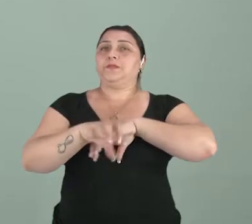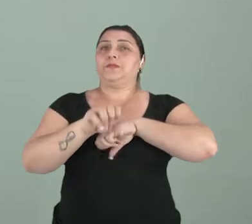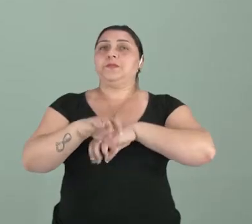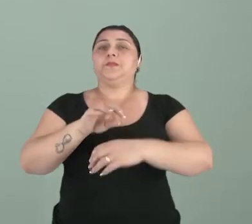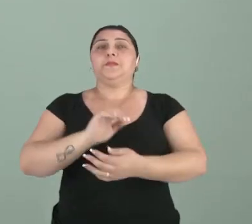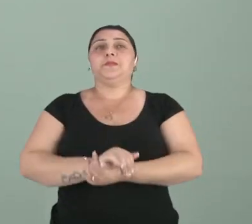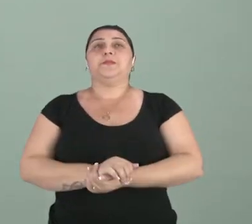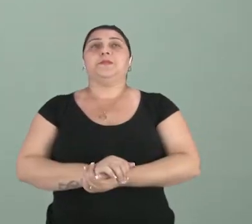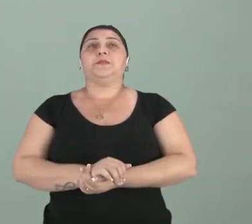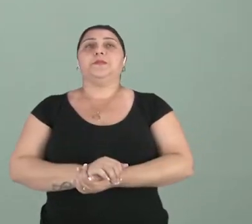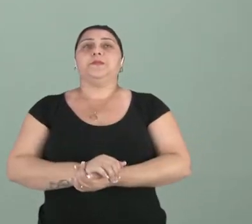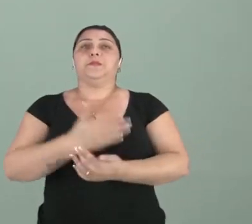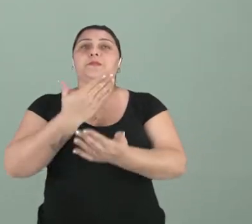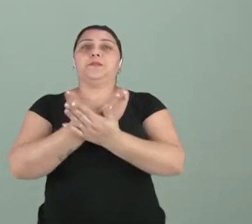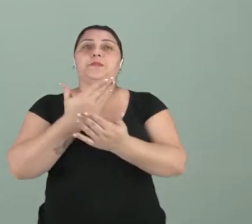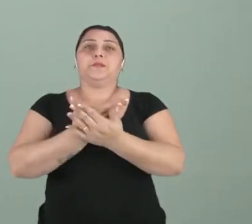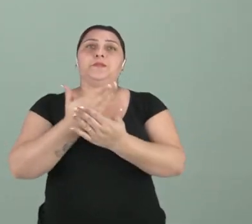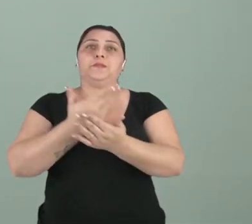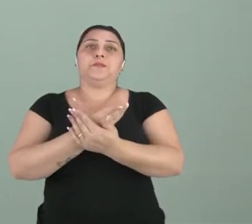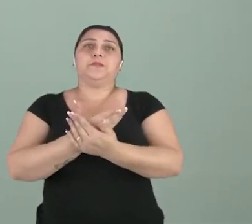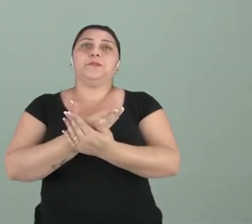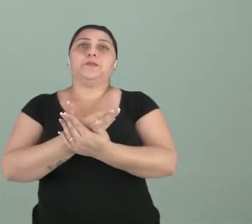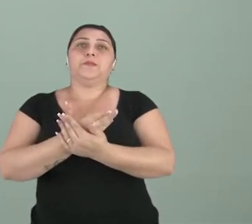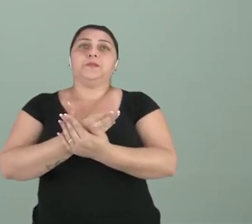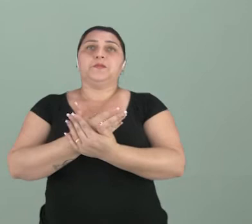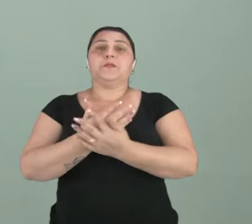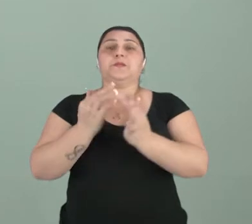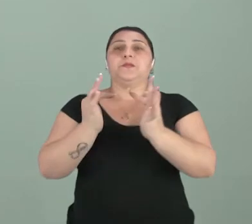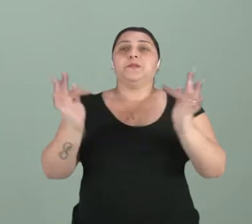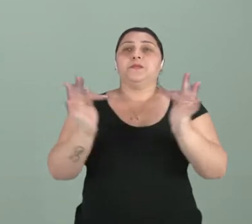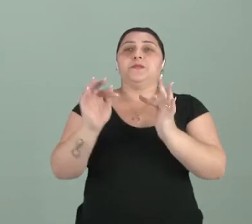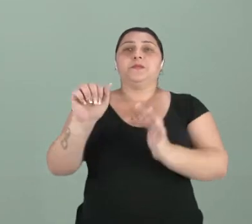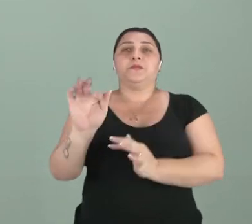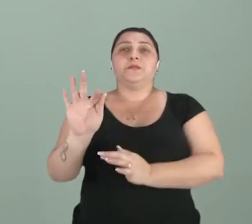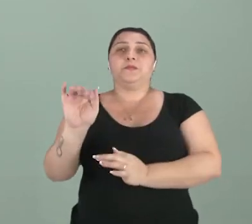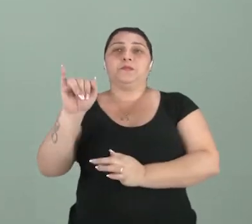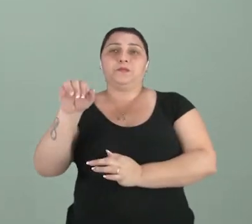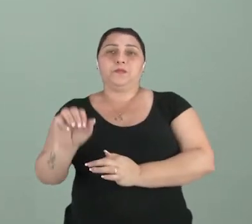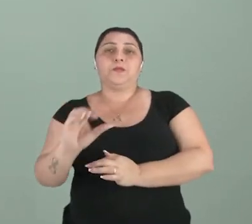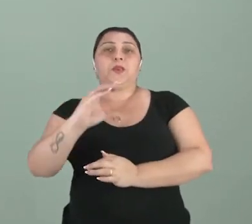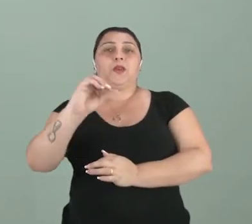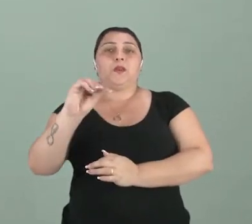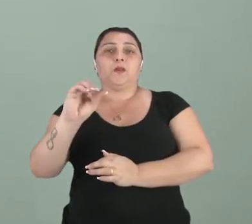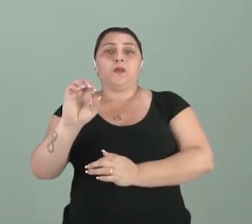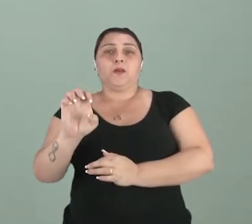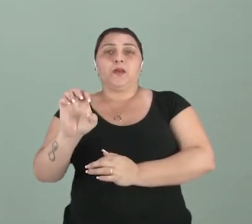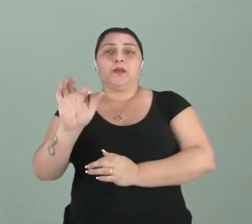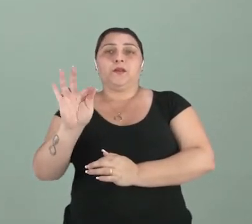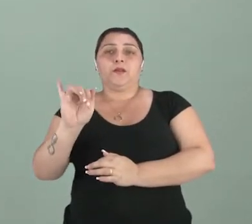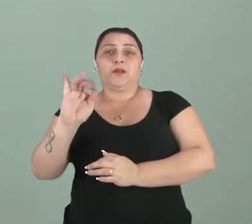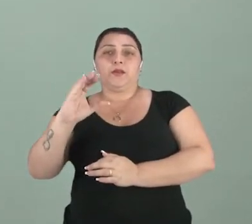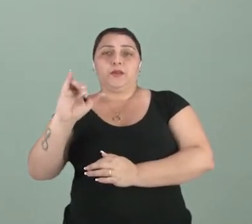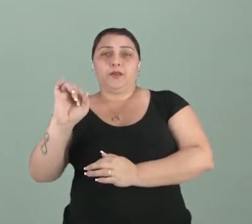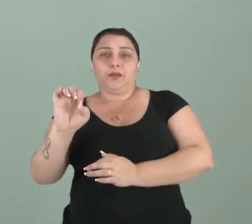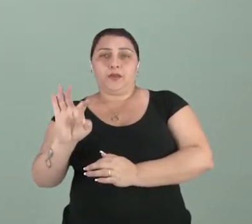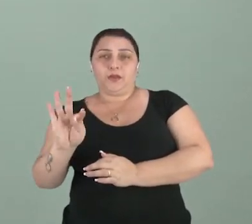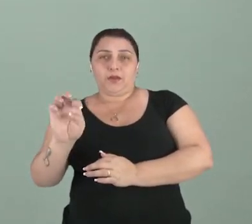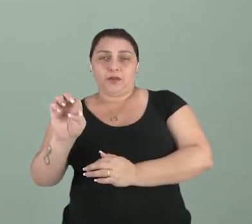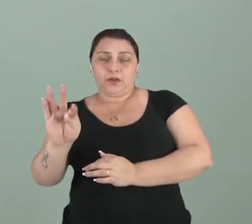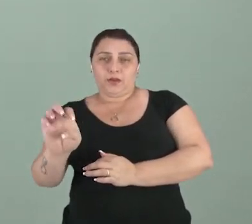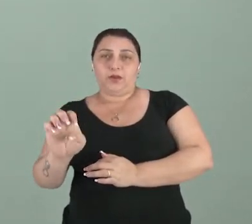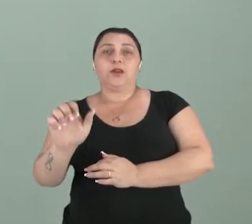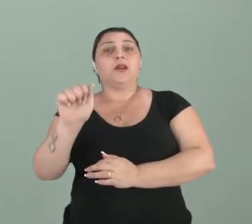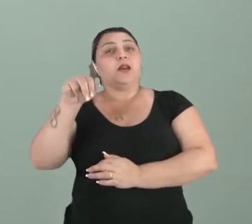o estudo sobre a função afim a partir dos seus coeficientes. E aí nós trabalhamos o